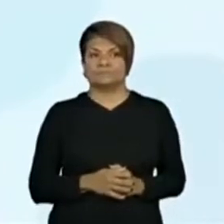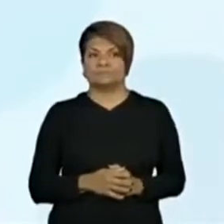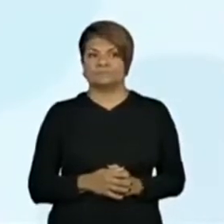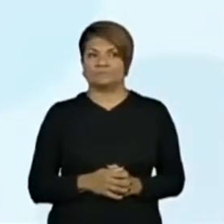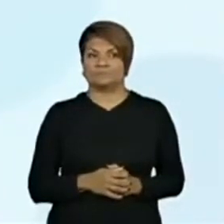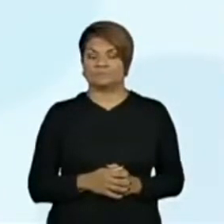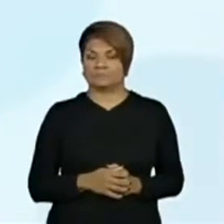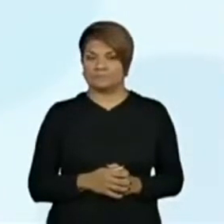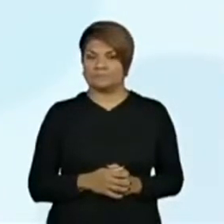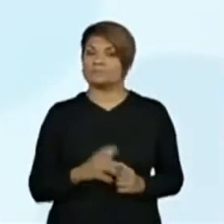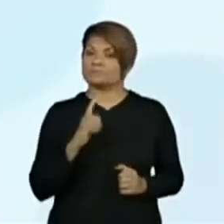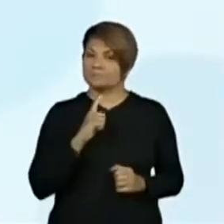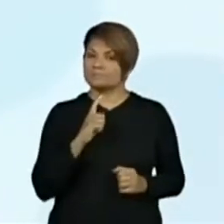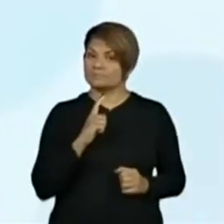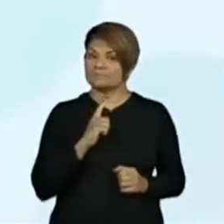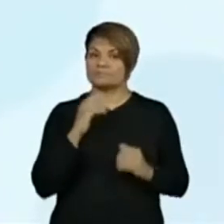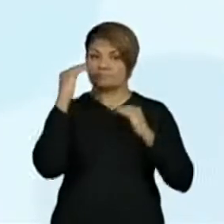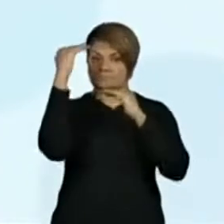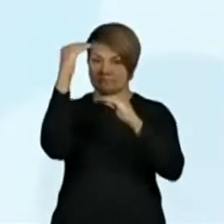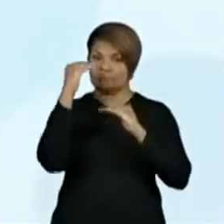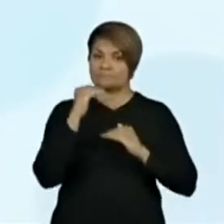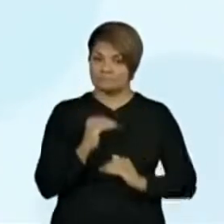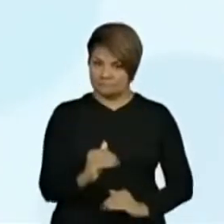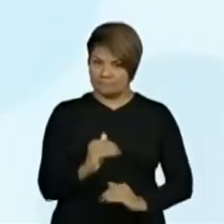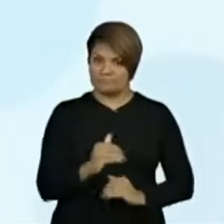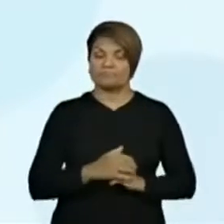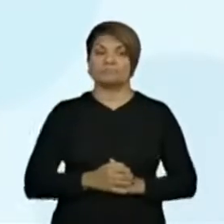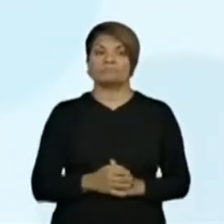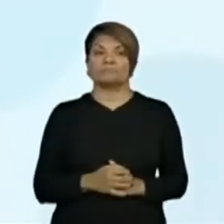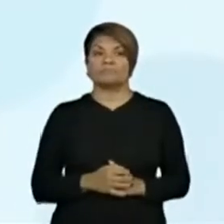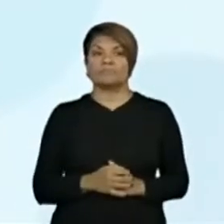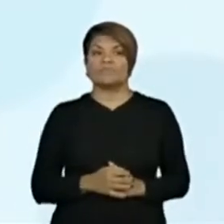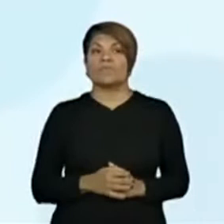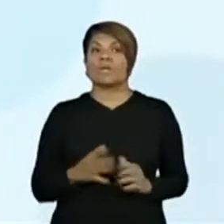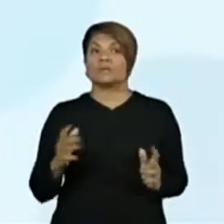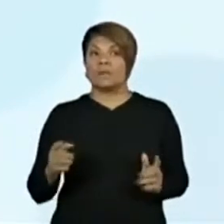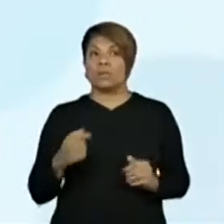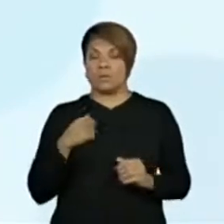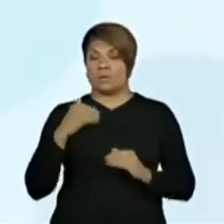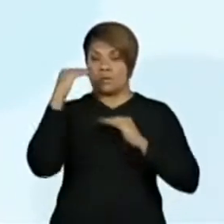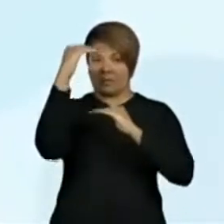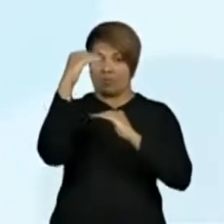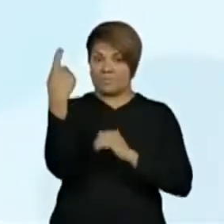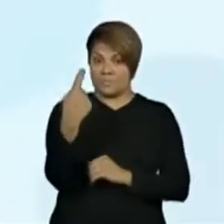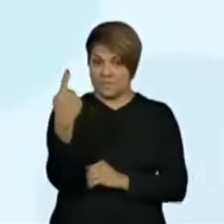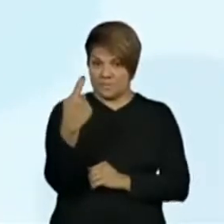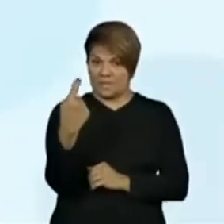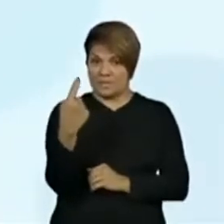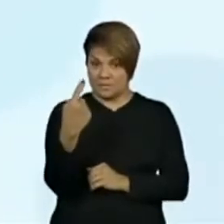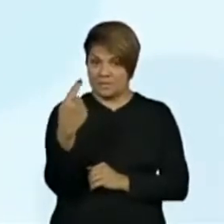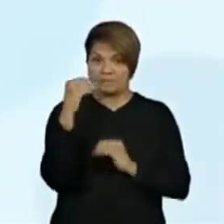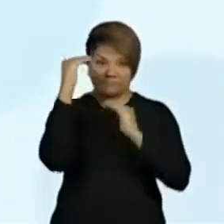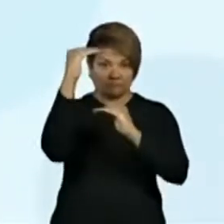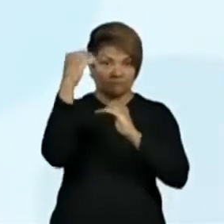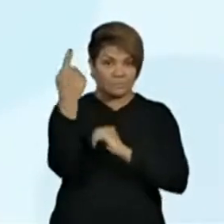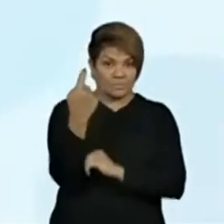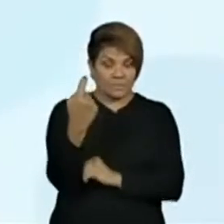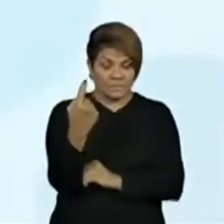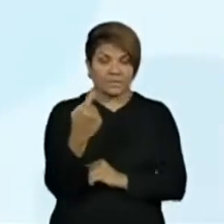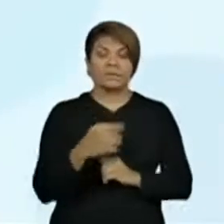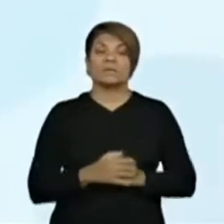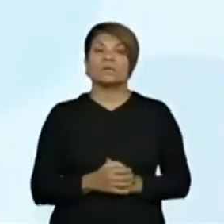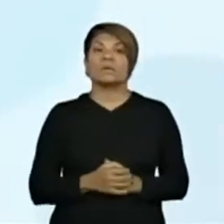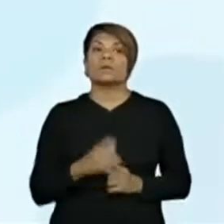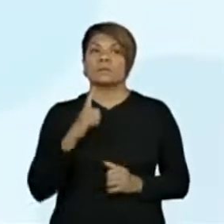E esta aqui. Olha só. Esta primeira, daqui a pouco a gente vai falar. Mas olhem aí.